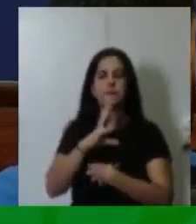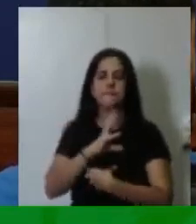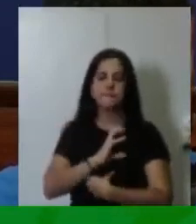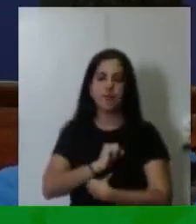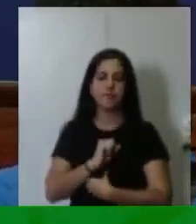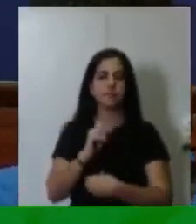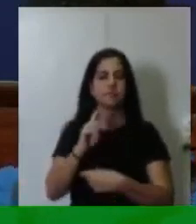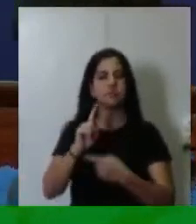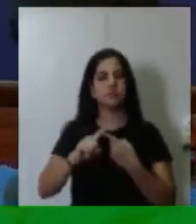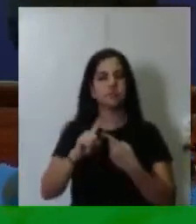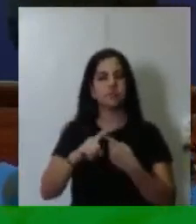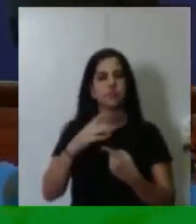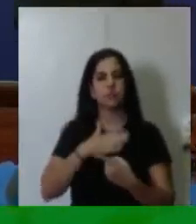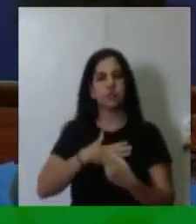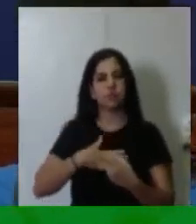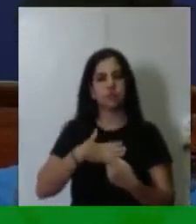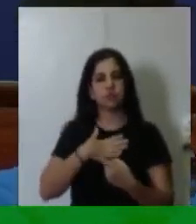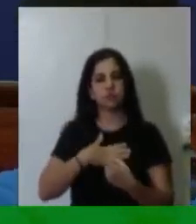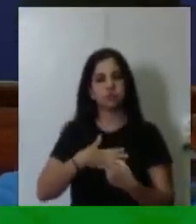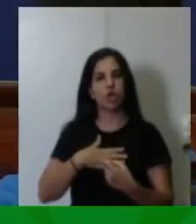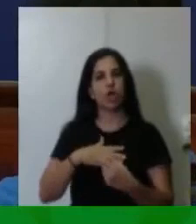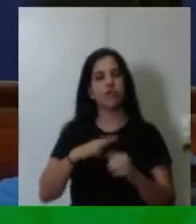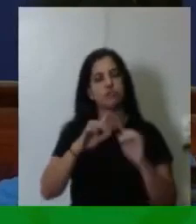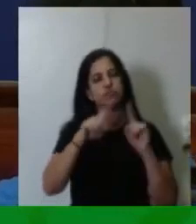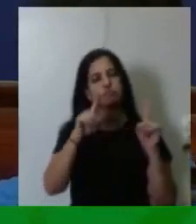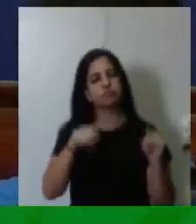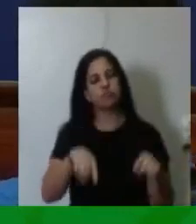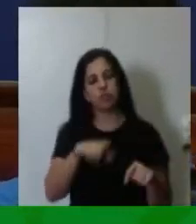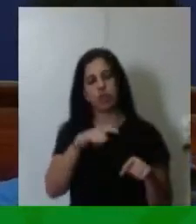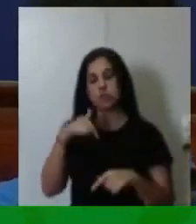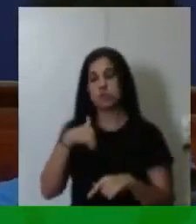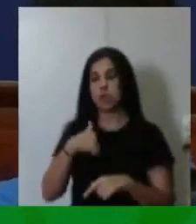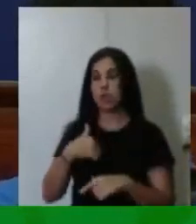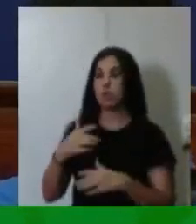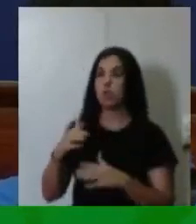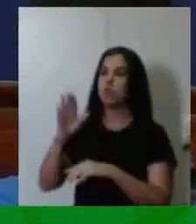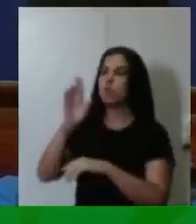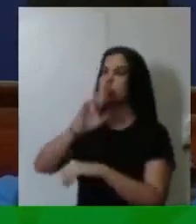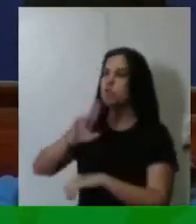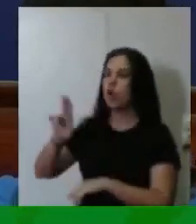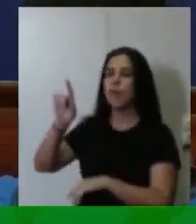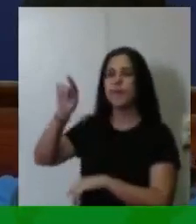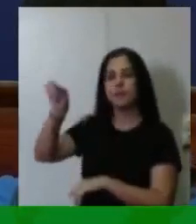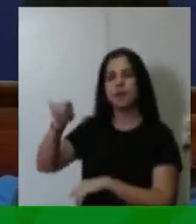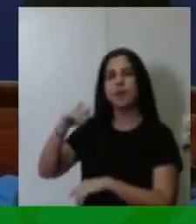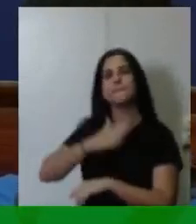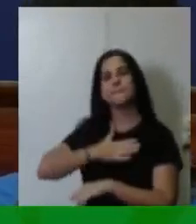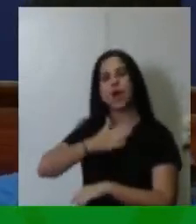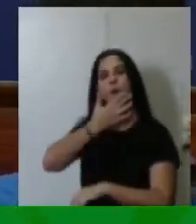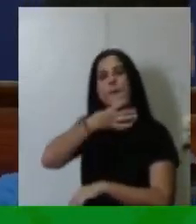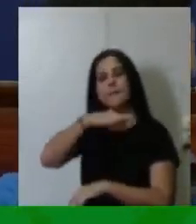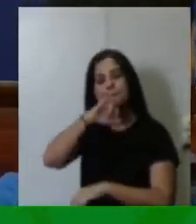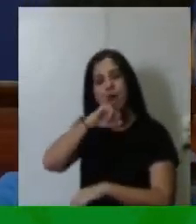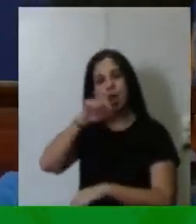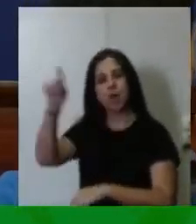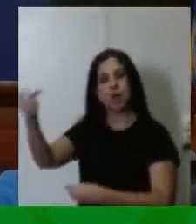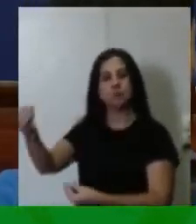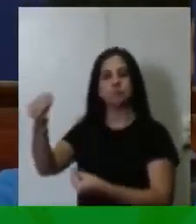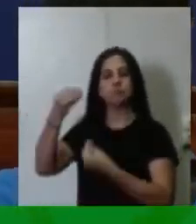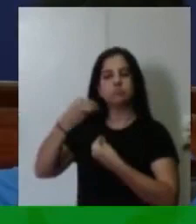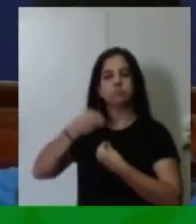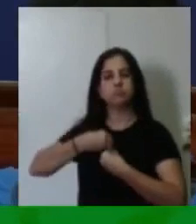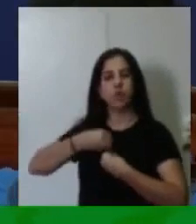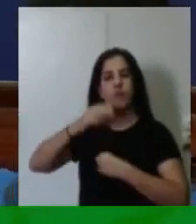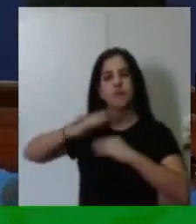as portas, eu chamo ele de meu pai do trabalho, ele me deu a profissão a mim e tem dado e mantido essa profissão